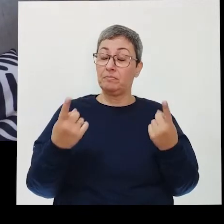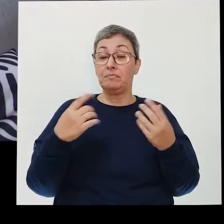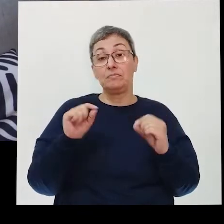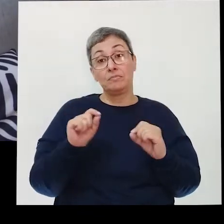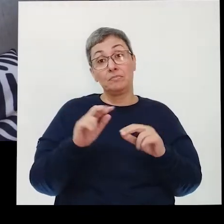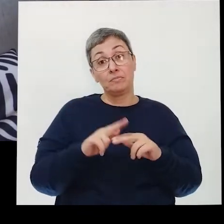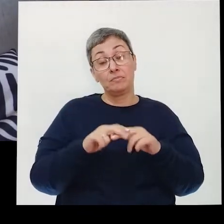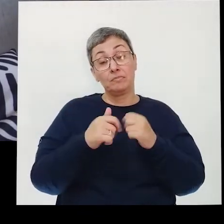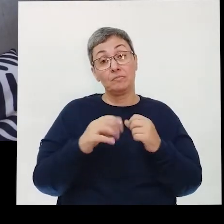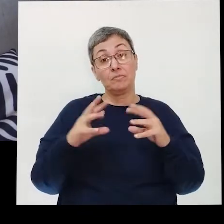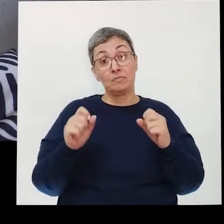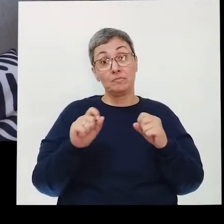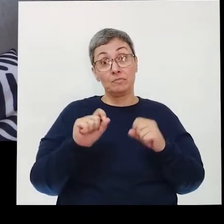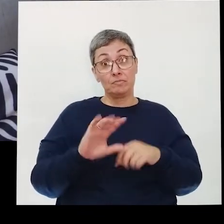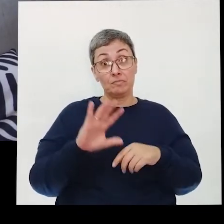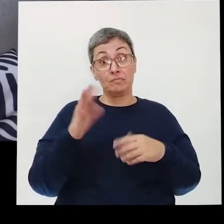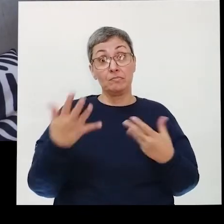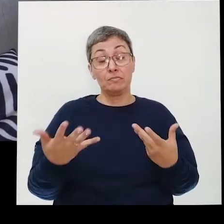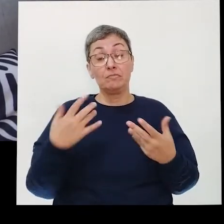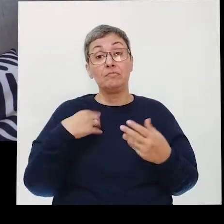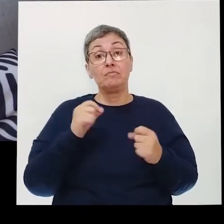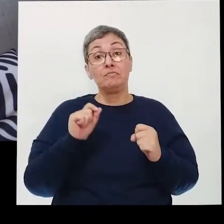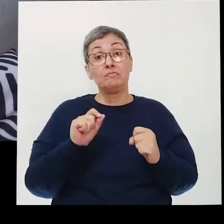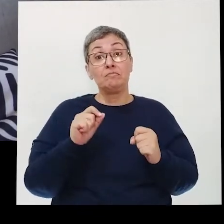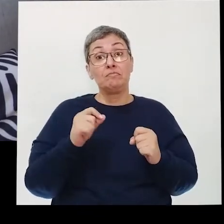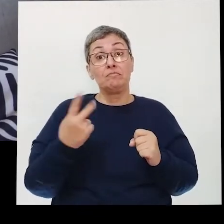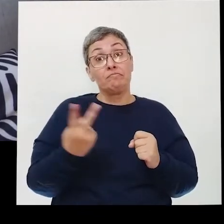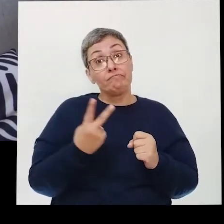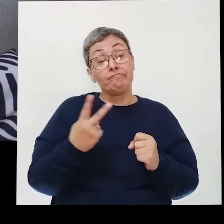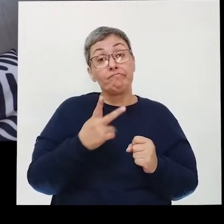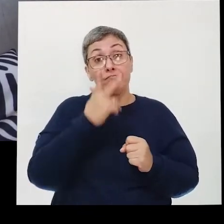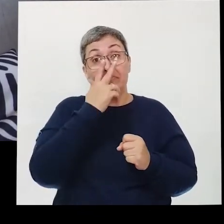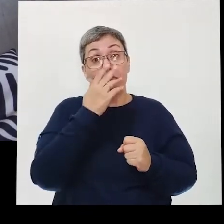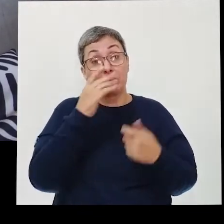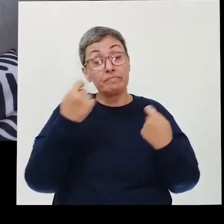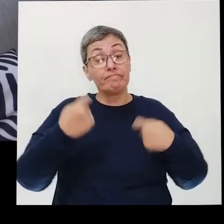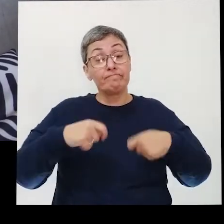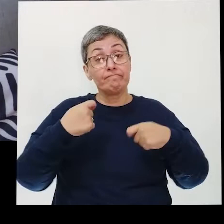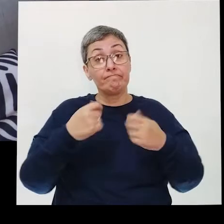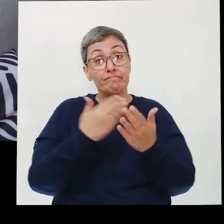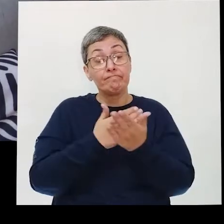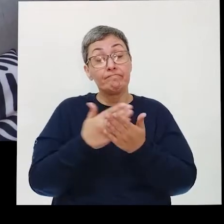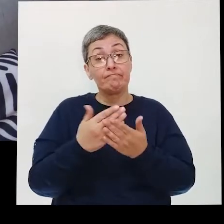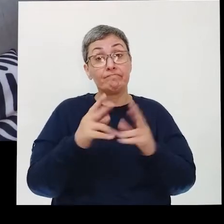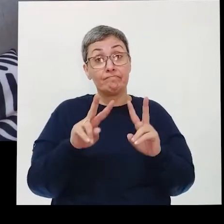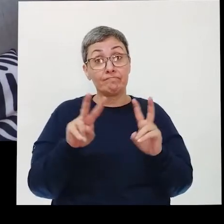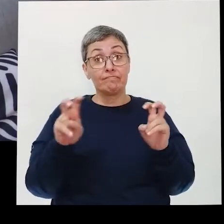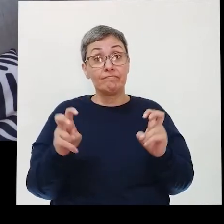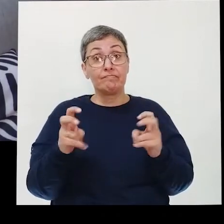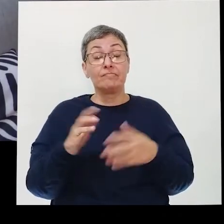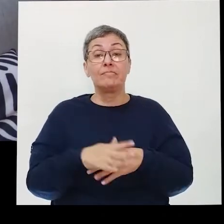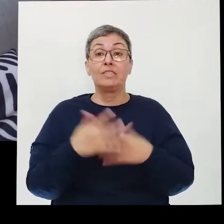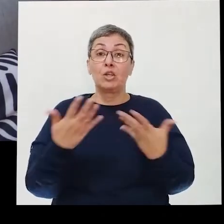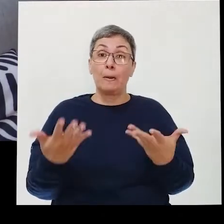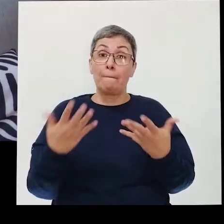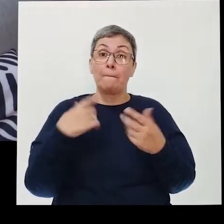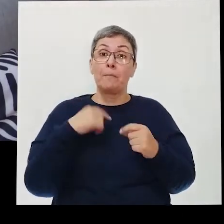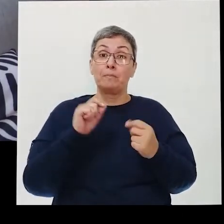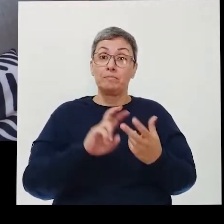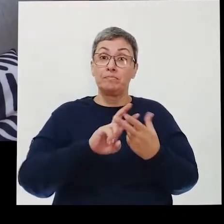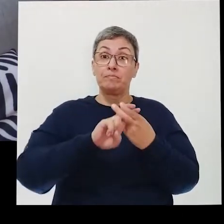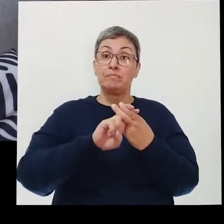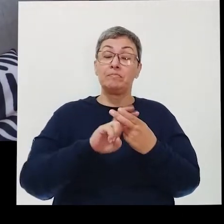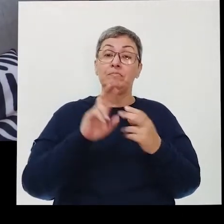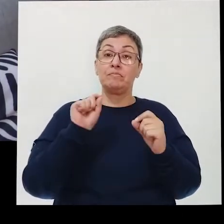Mas, por causa de todos esses acontecimentos, a gente achou que seria super necessário começar com esse tema. Então, assim, o